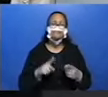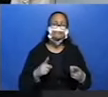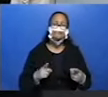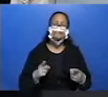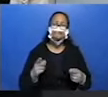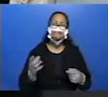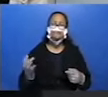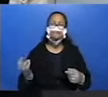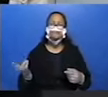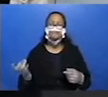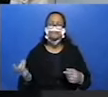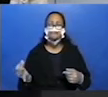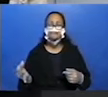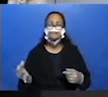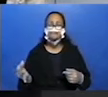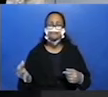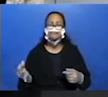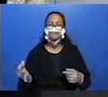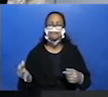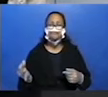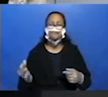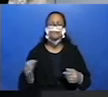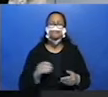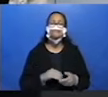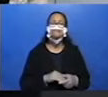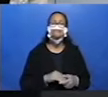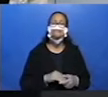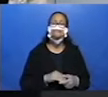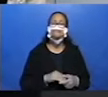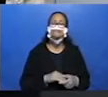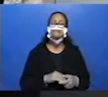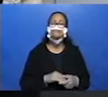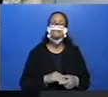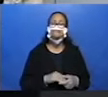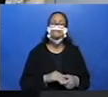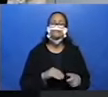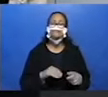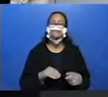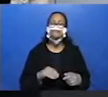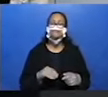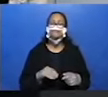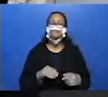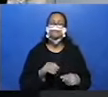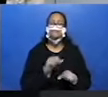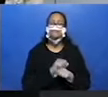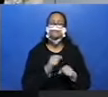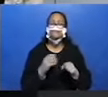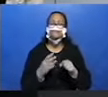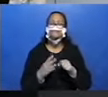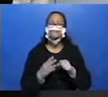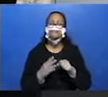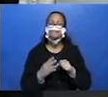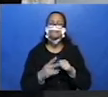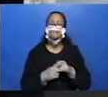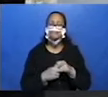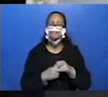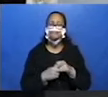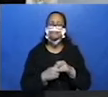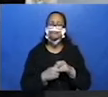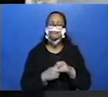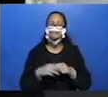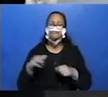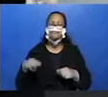deveria colocar. Então, por isso que eu dei algumas sugestões. Agora, aqui no advérbio de modo, você vai se prender à maneira